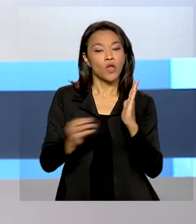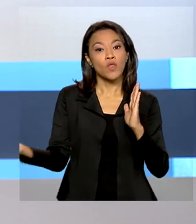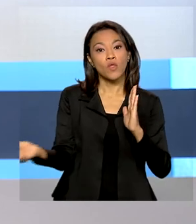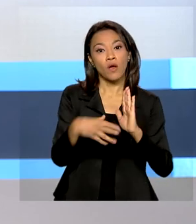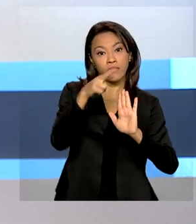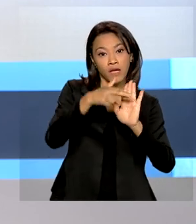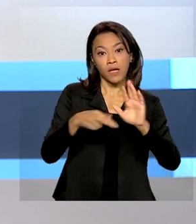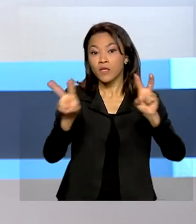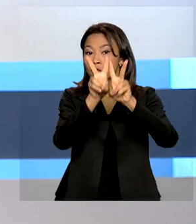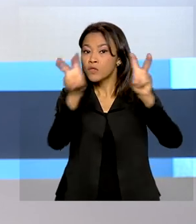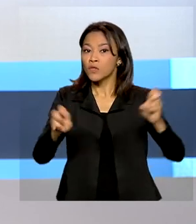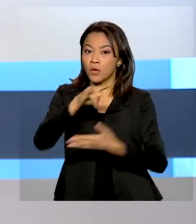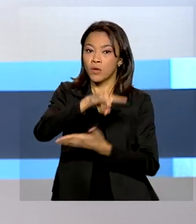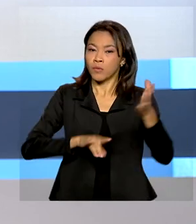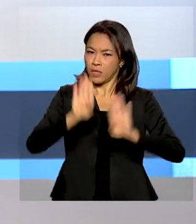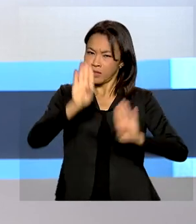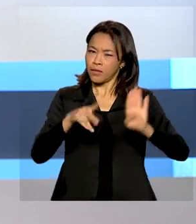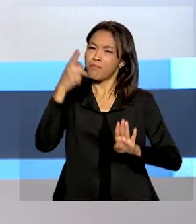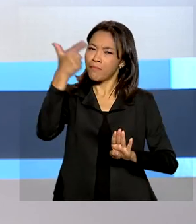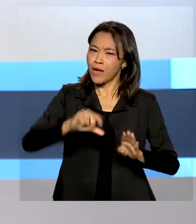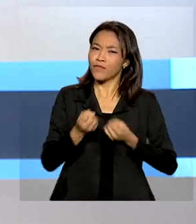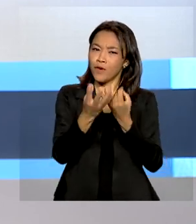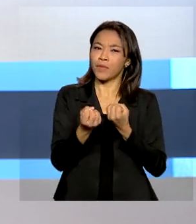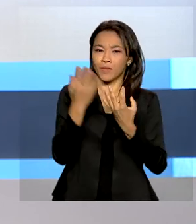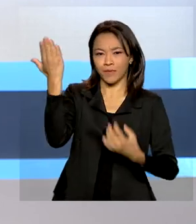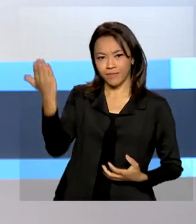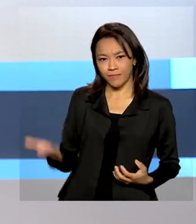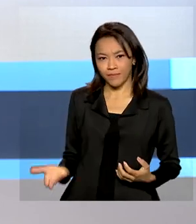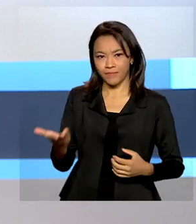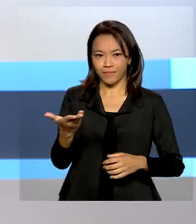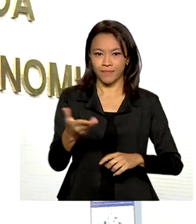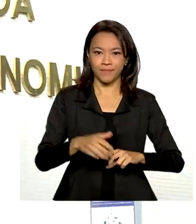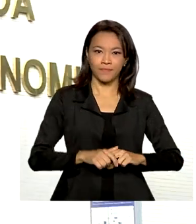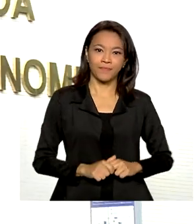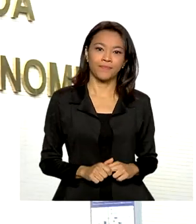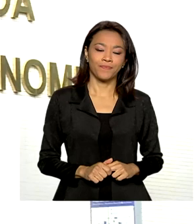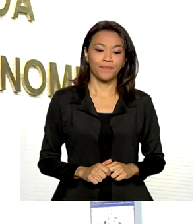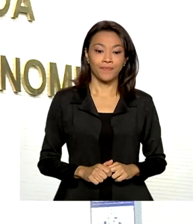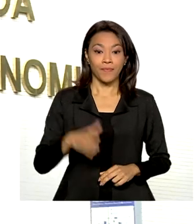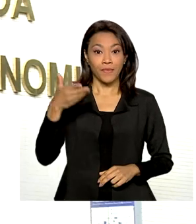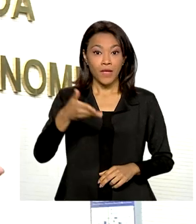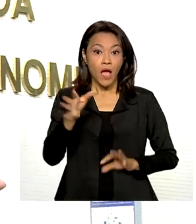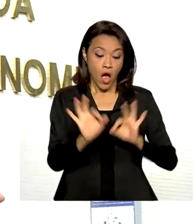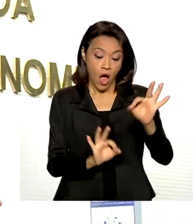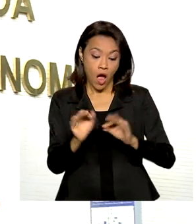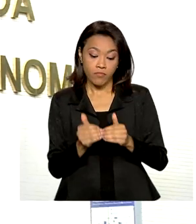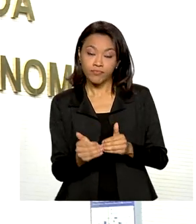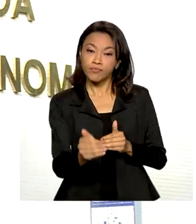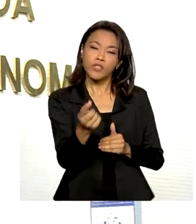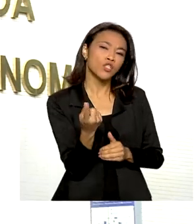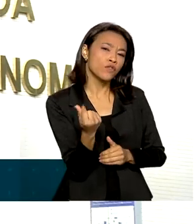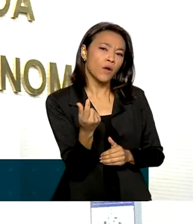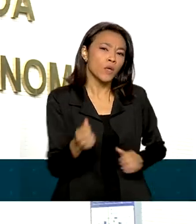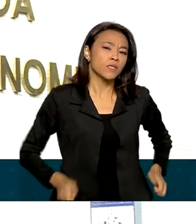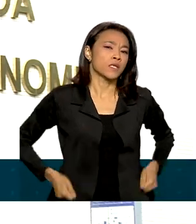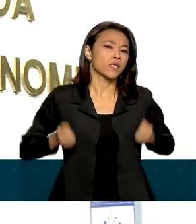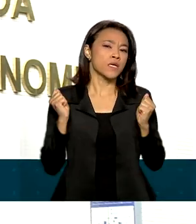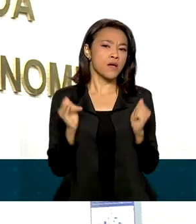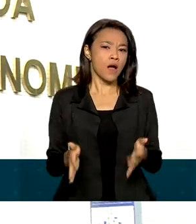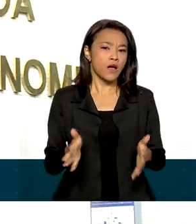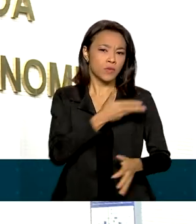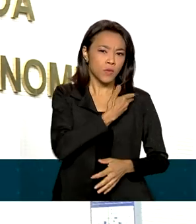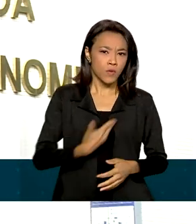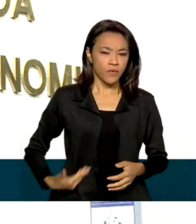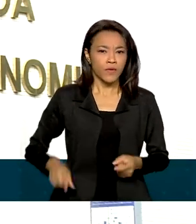licitações públicas. Mais informações com Jéssica Gonçalves. Estimativa preliminar de valores a serem gastos,